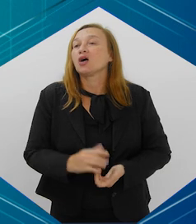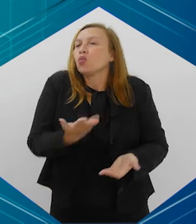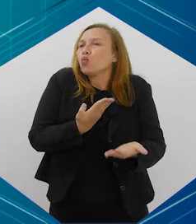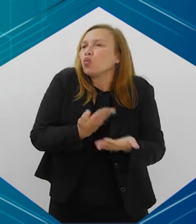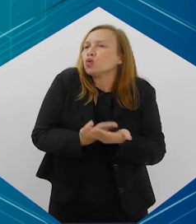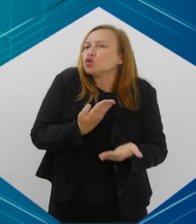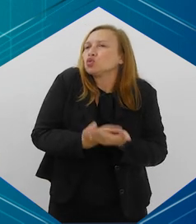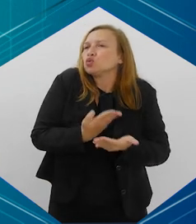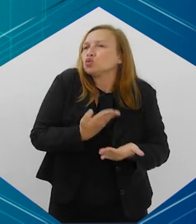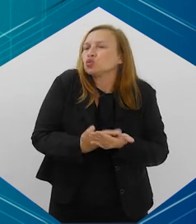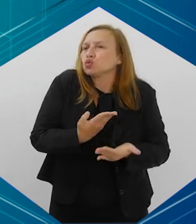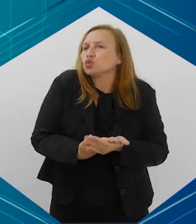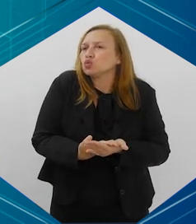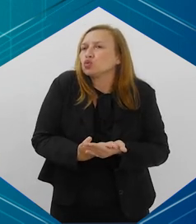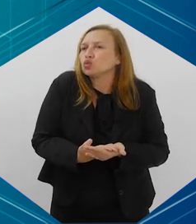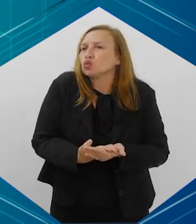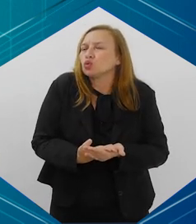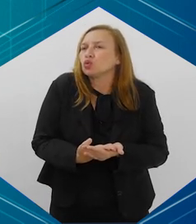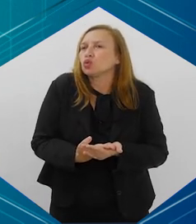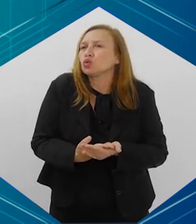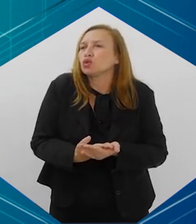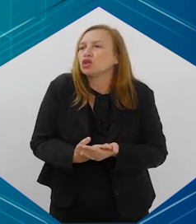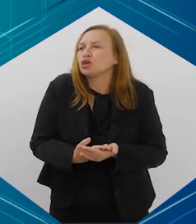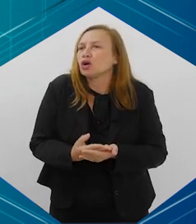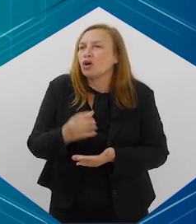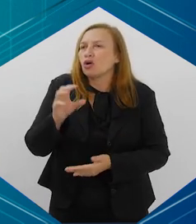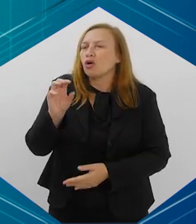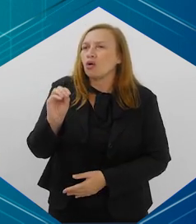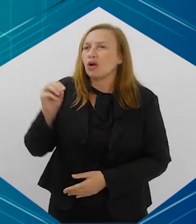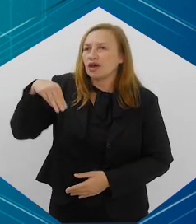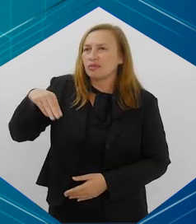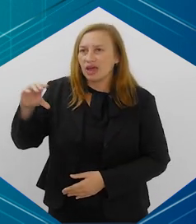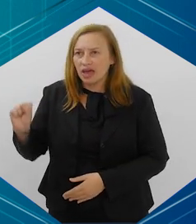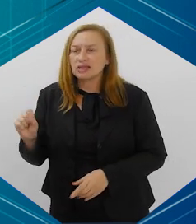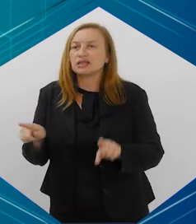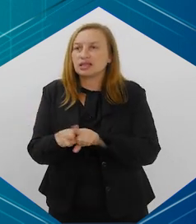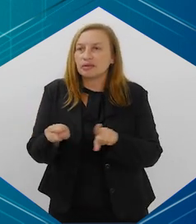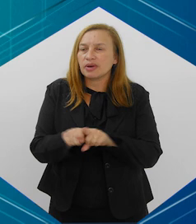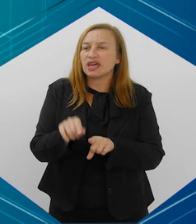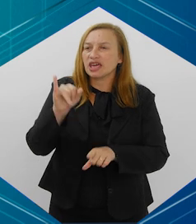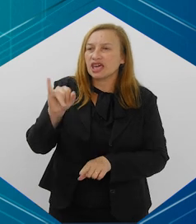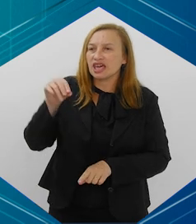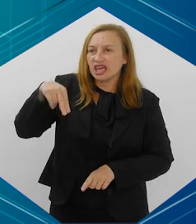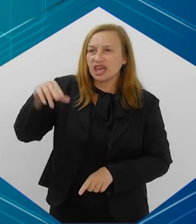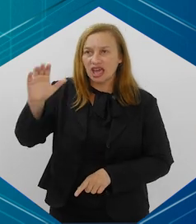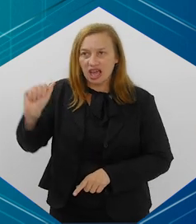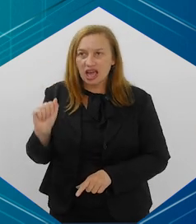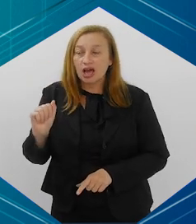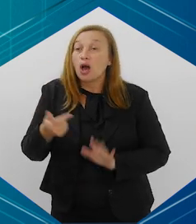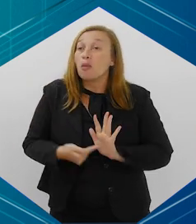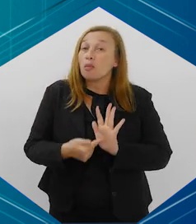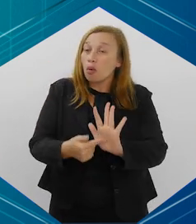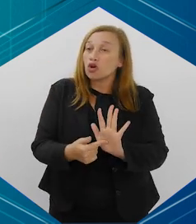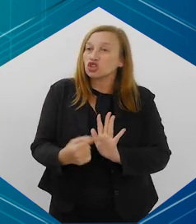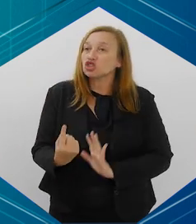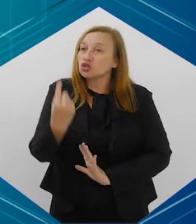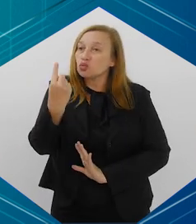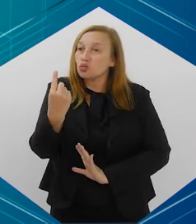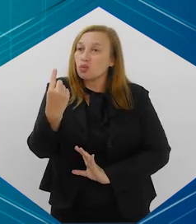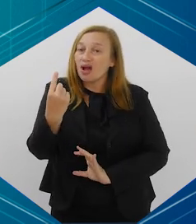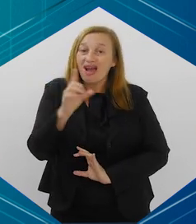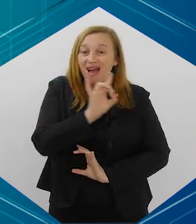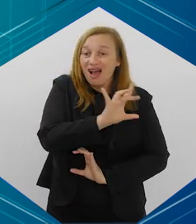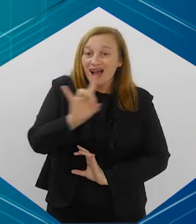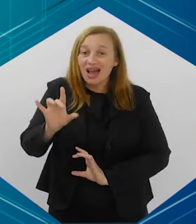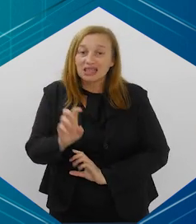existe um estudo do Ministério da Saúde e do Inca que mostra que um a